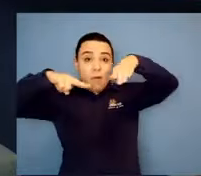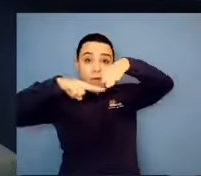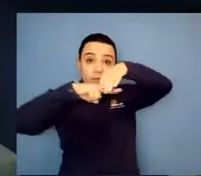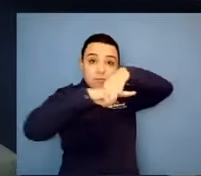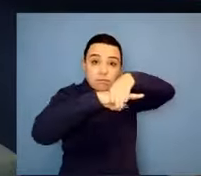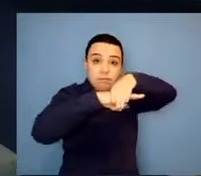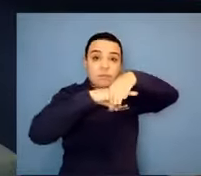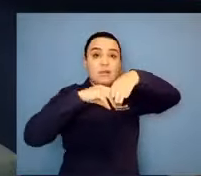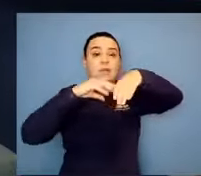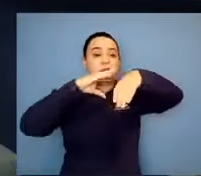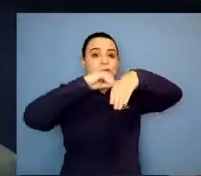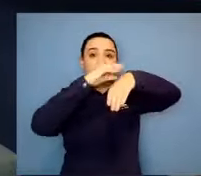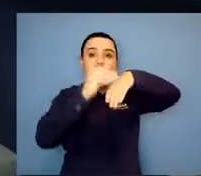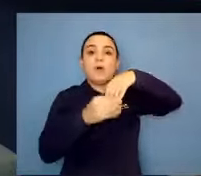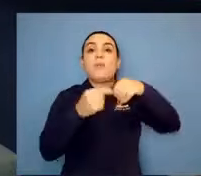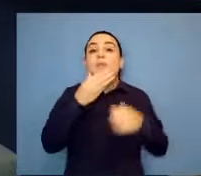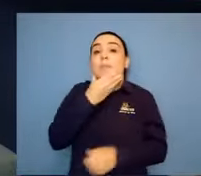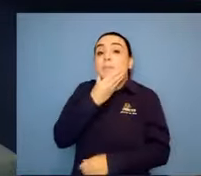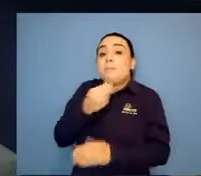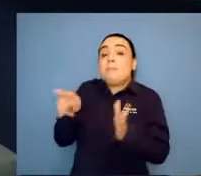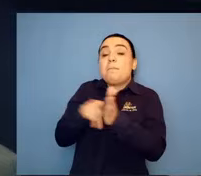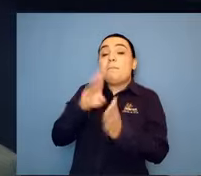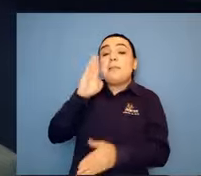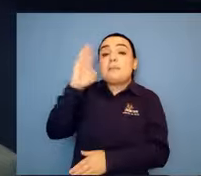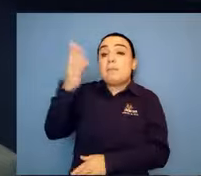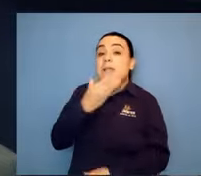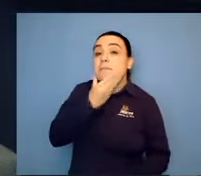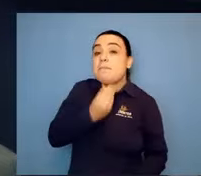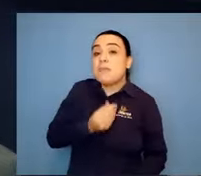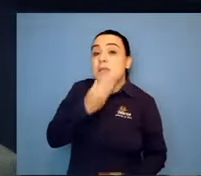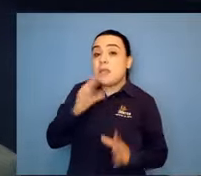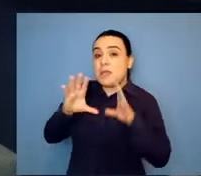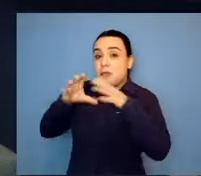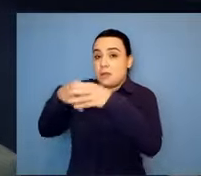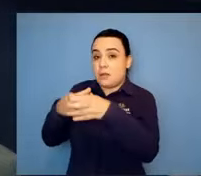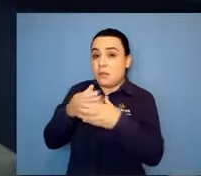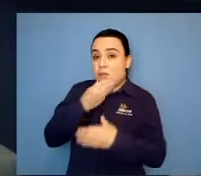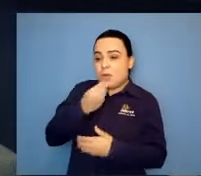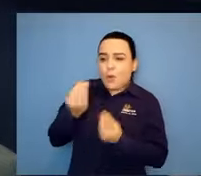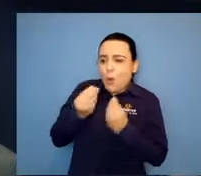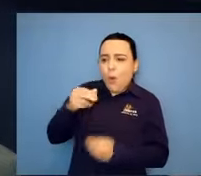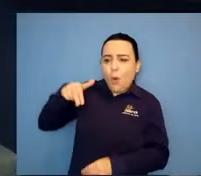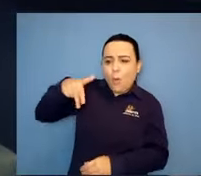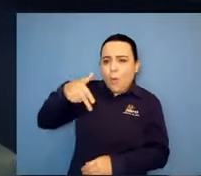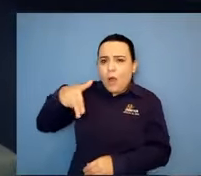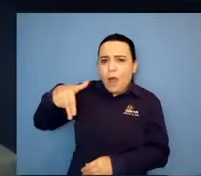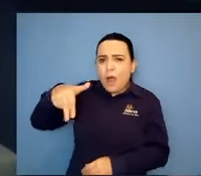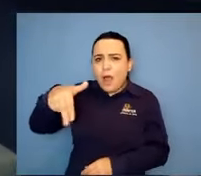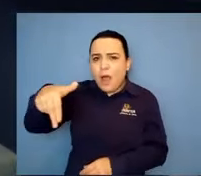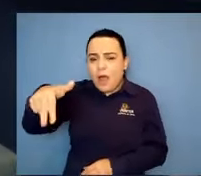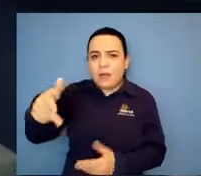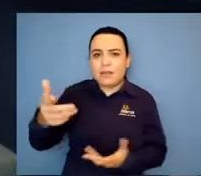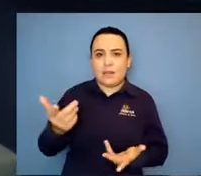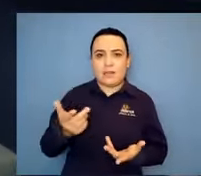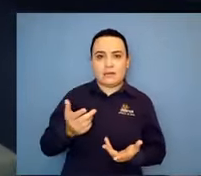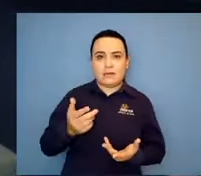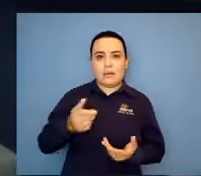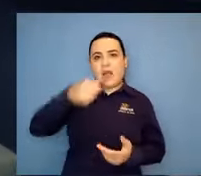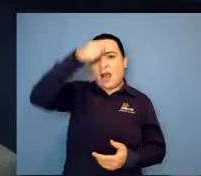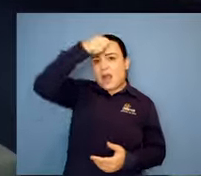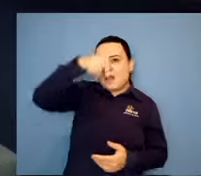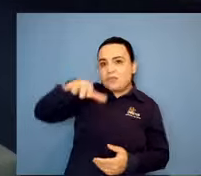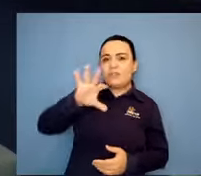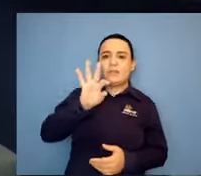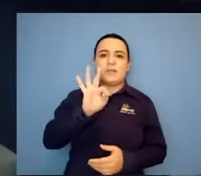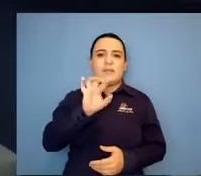caminha. A interação dele com outras crianças, né? Então, não existe só TDAH, autismo, déficit de atenção.